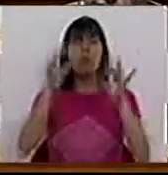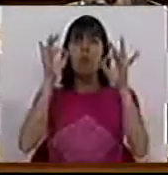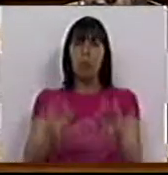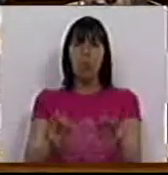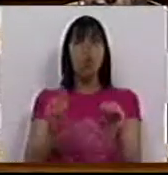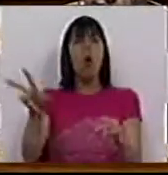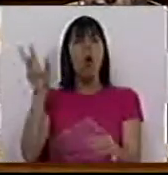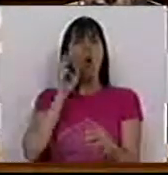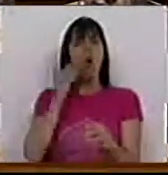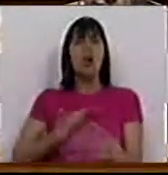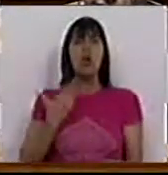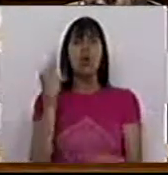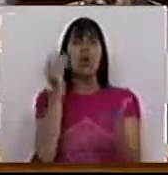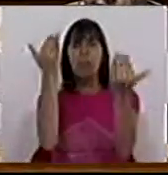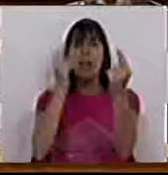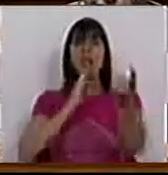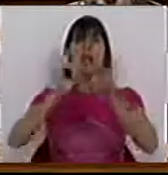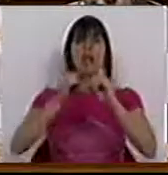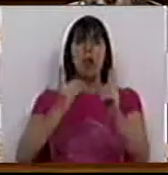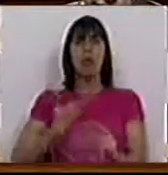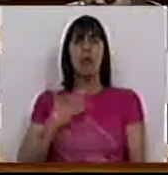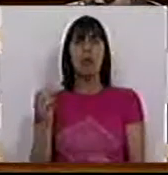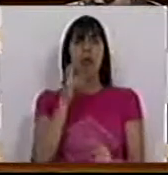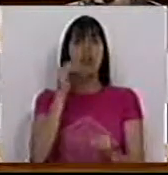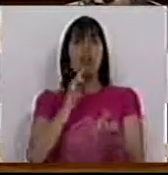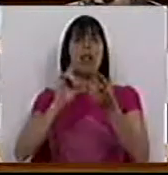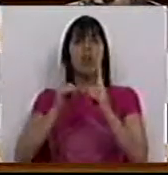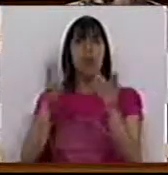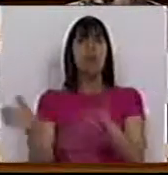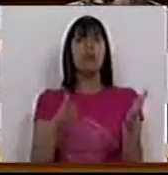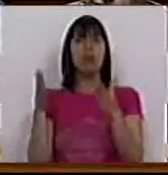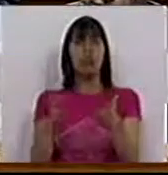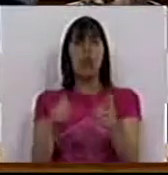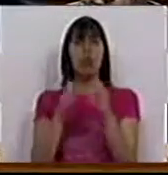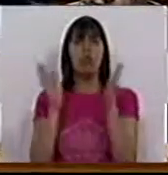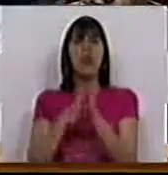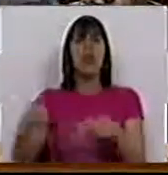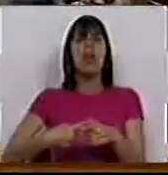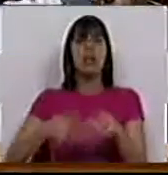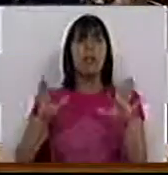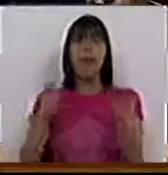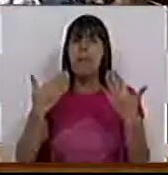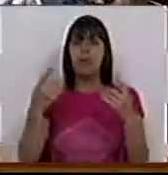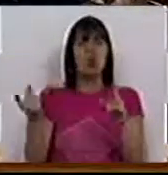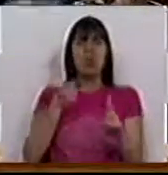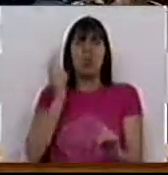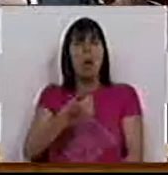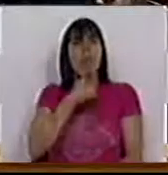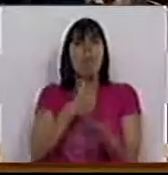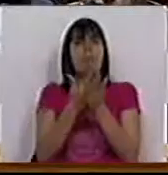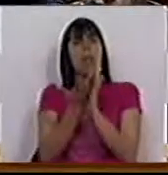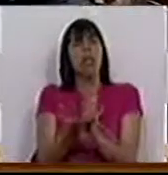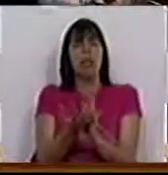tempos úteis, de ouvir o Douro, dialogar com o Douro, dialogar com os produtores, com todos os interessados, mas não tomar